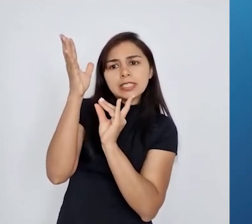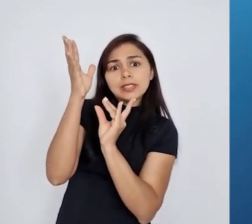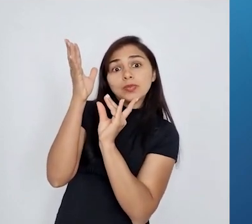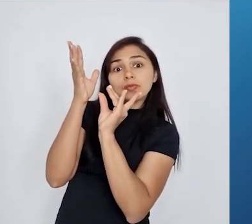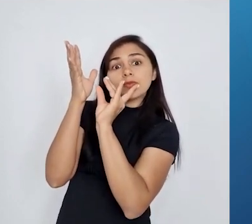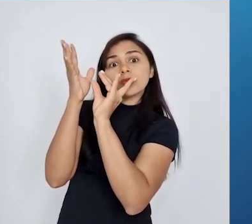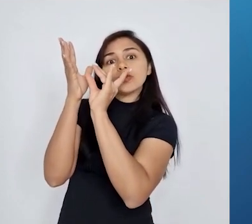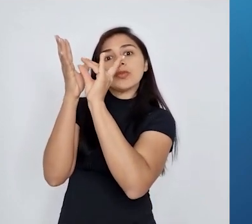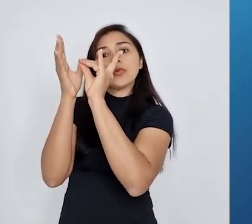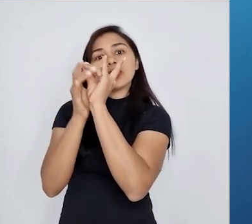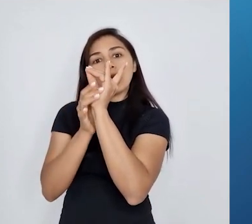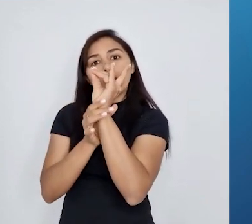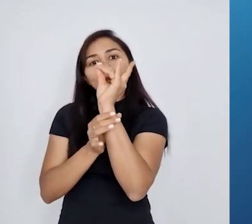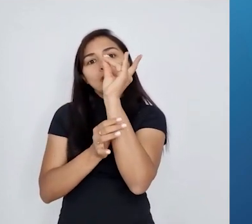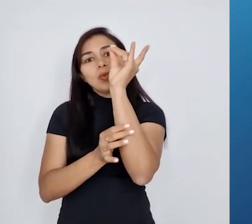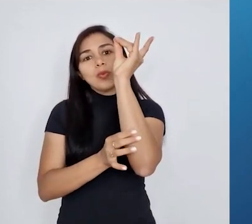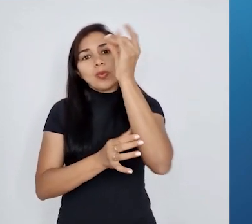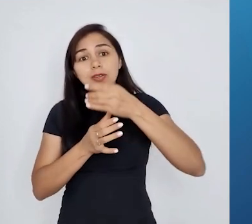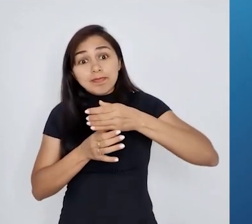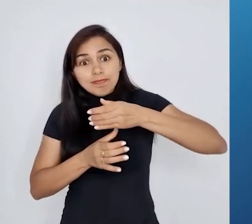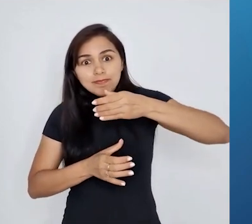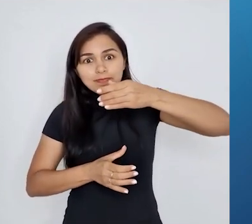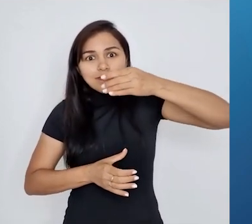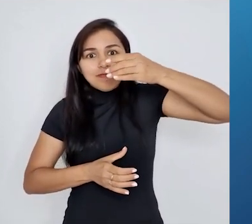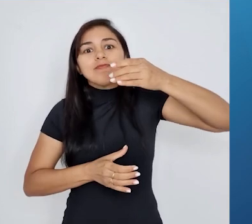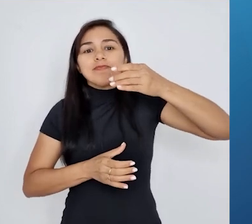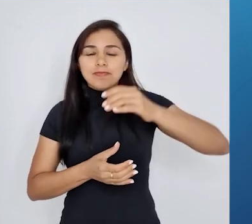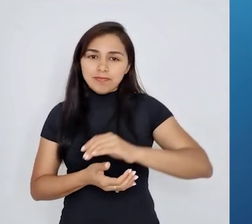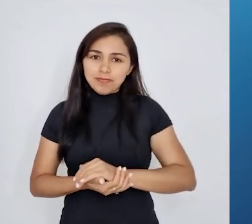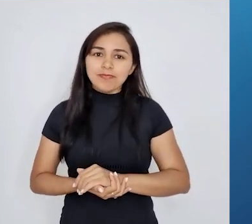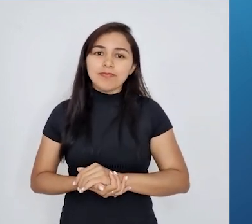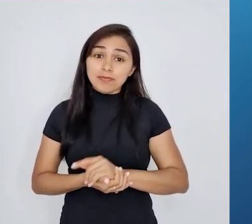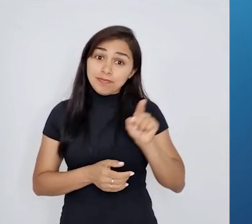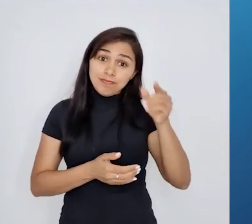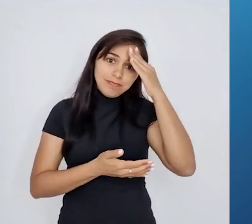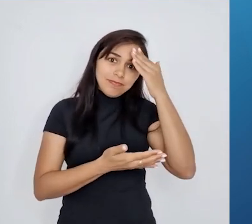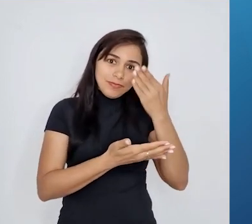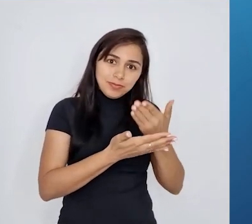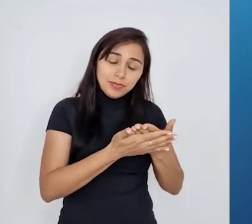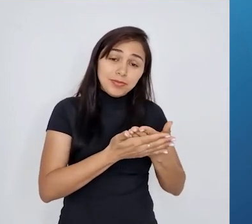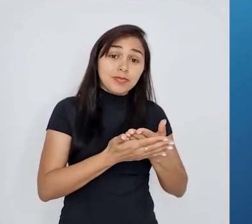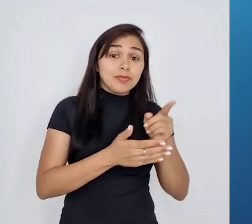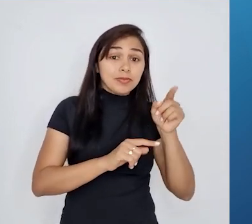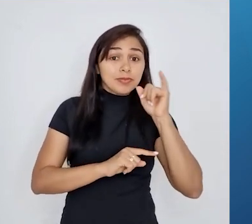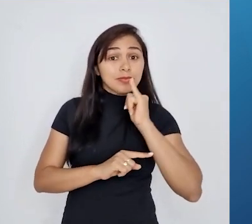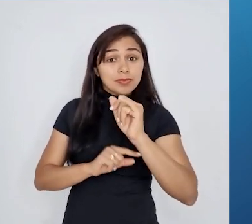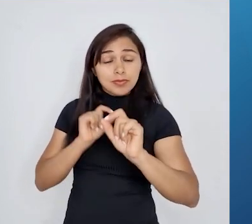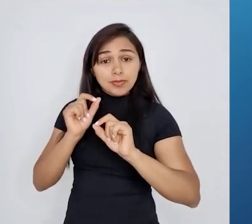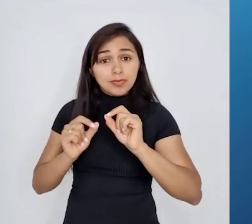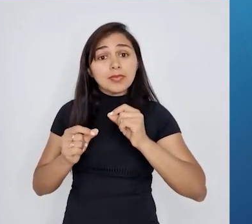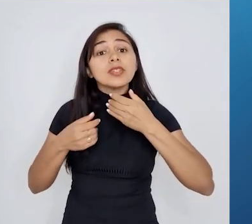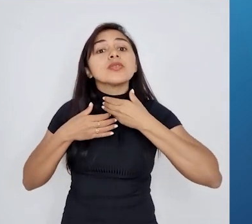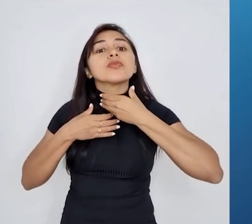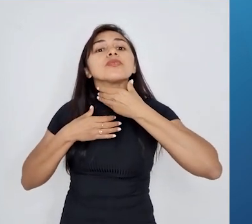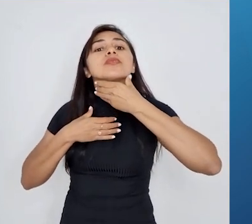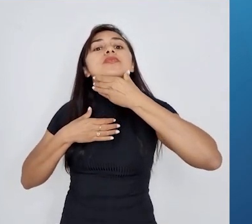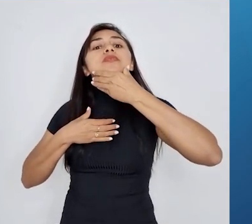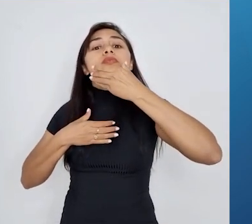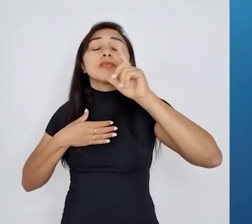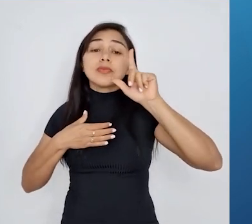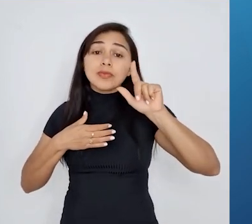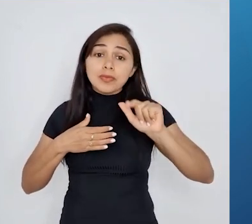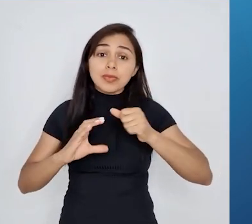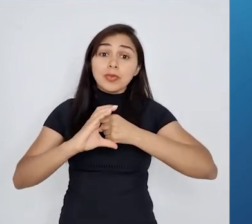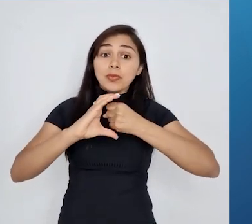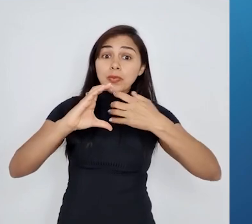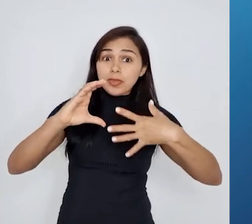esticados levariam ao alongamento dos mesmos. E aí, Lamarck afirmava que os pescoços alongados adquiridos pelas girafas